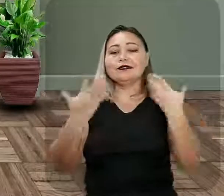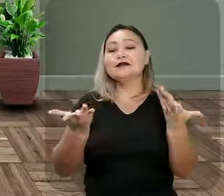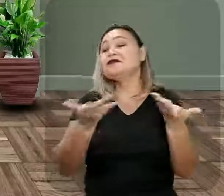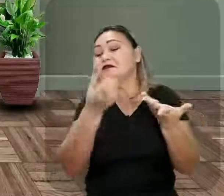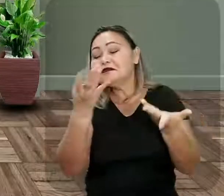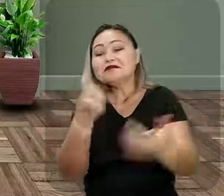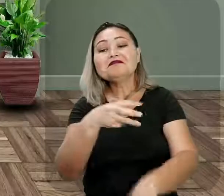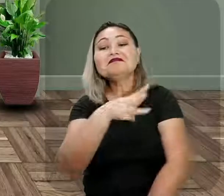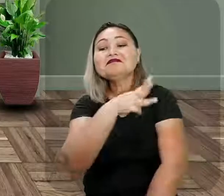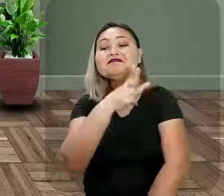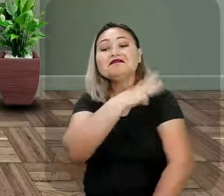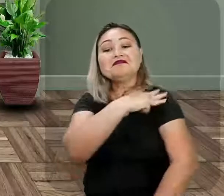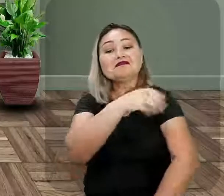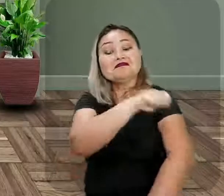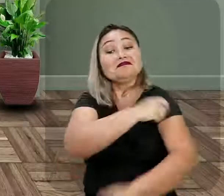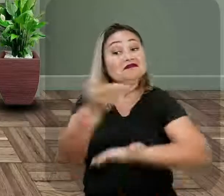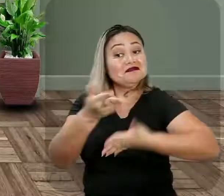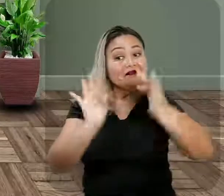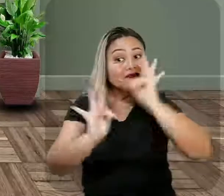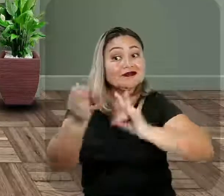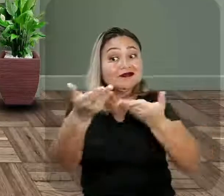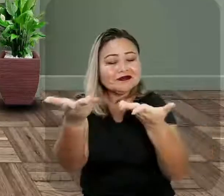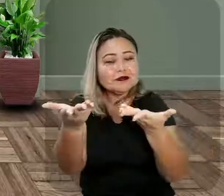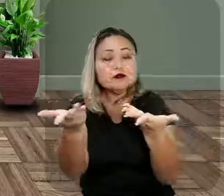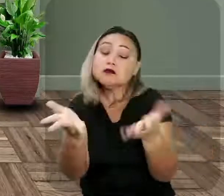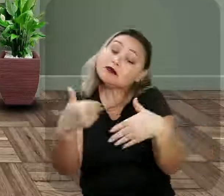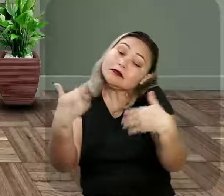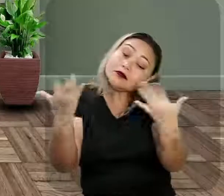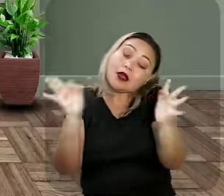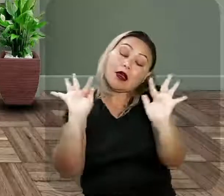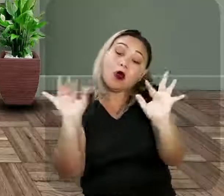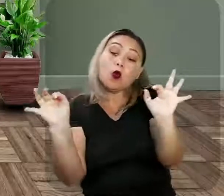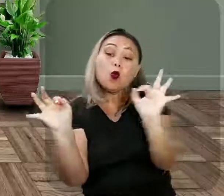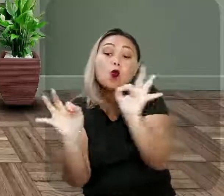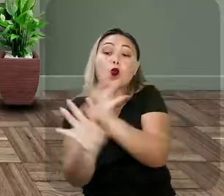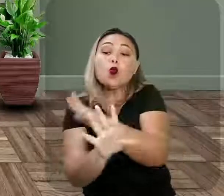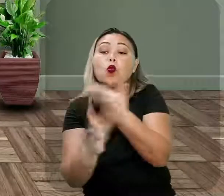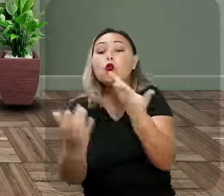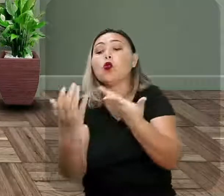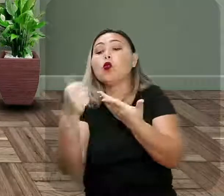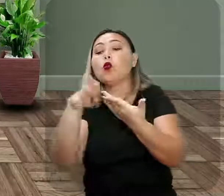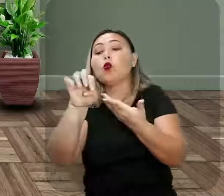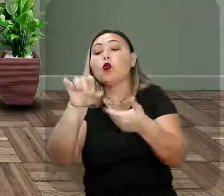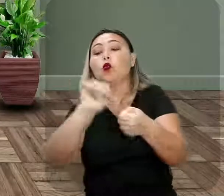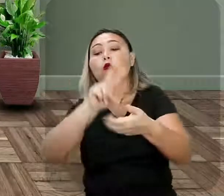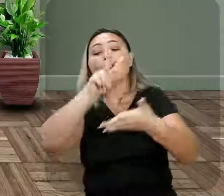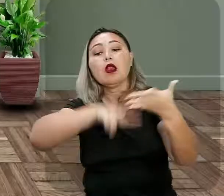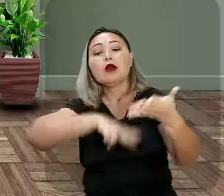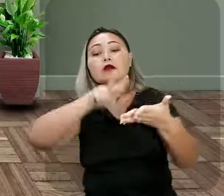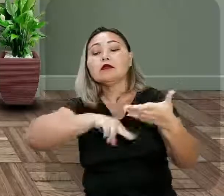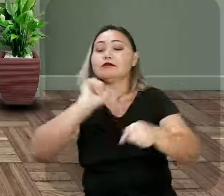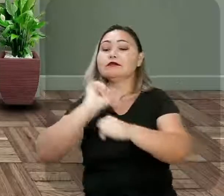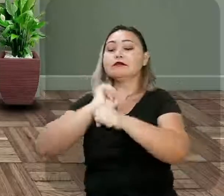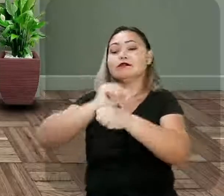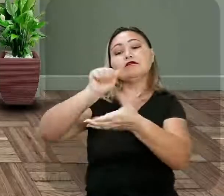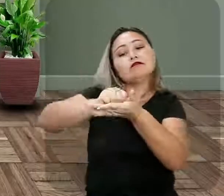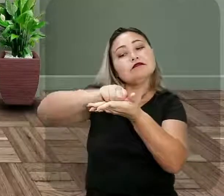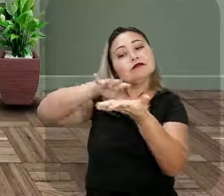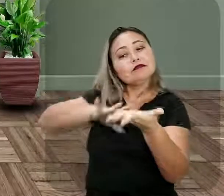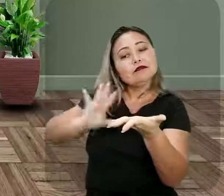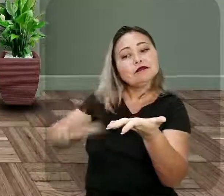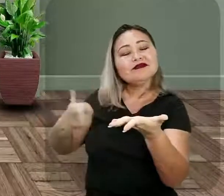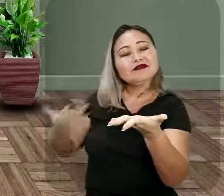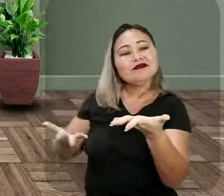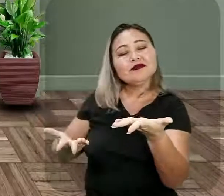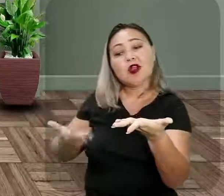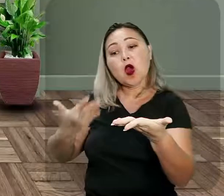aluno terceira mediação, estão já concluindo, né, Márcia, o clube de leitura, aguardando as atividades,